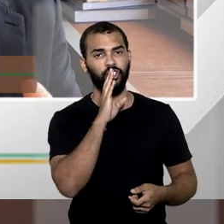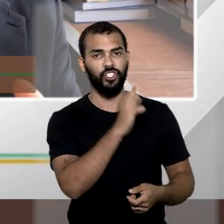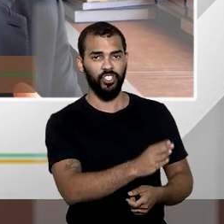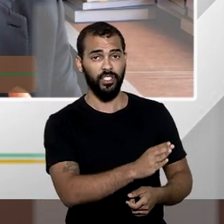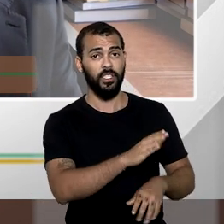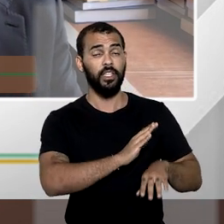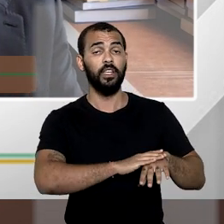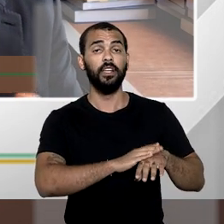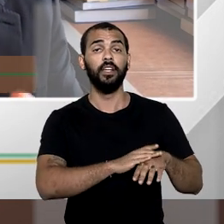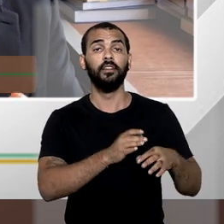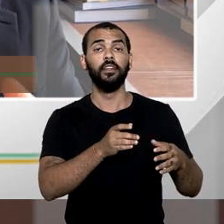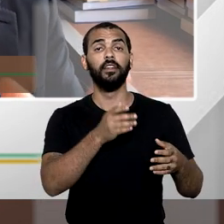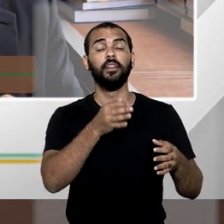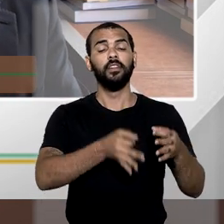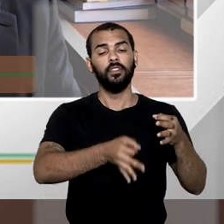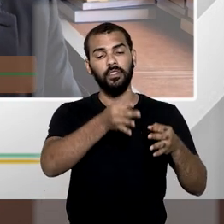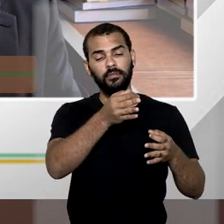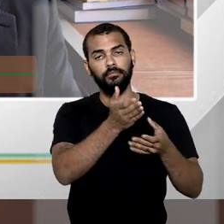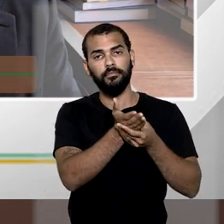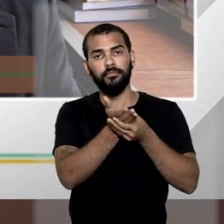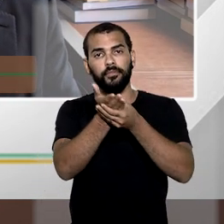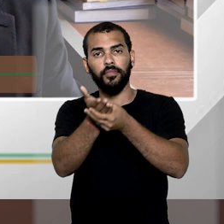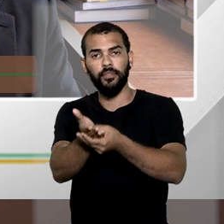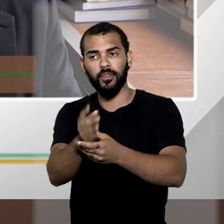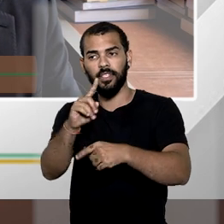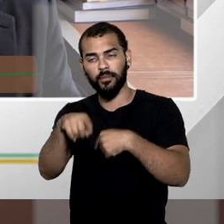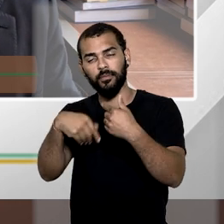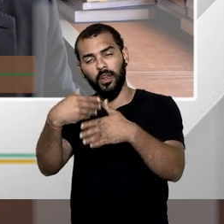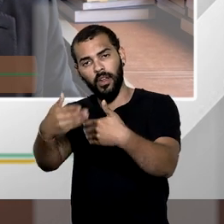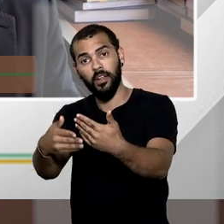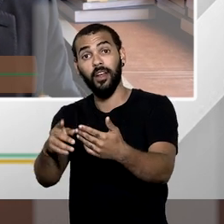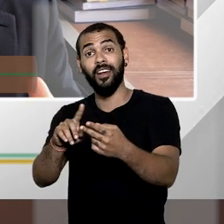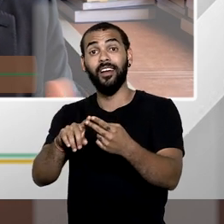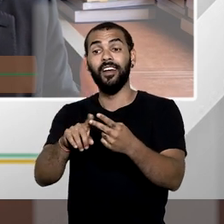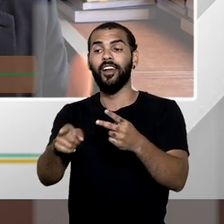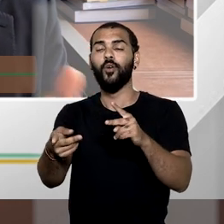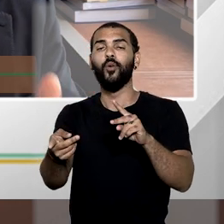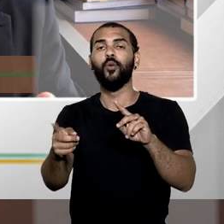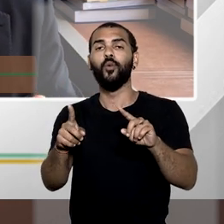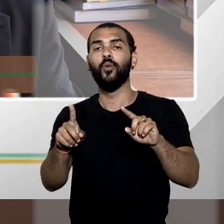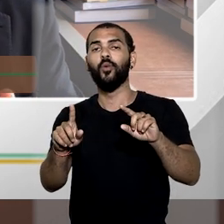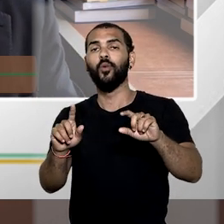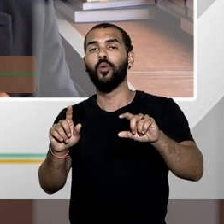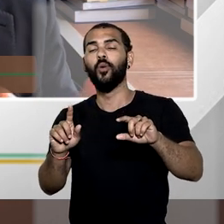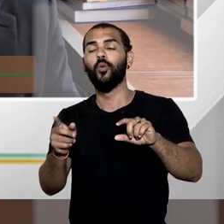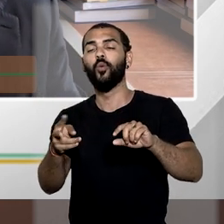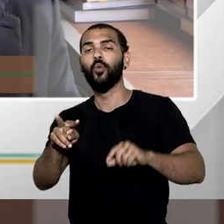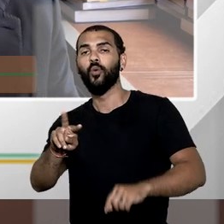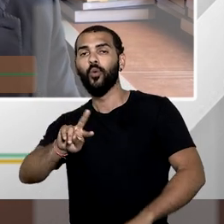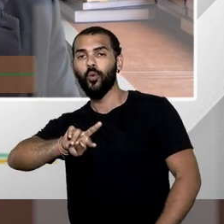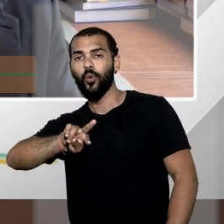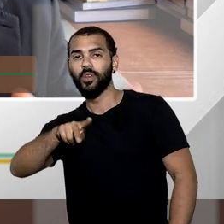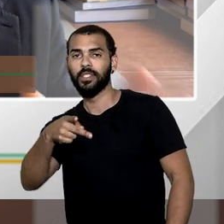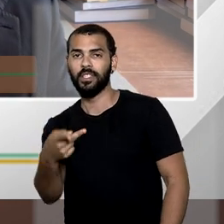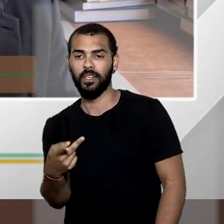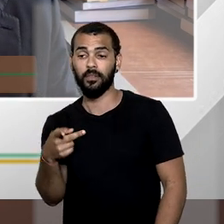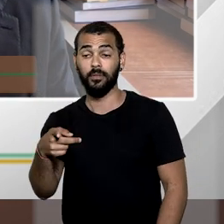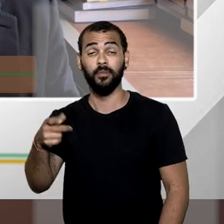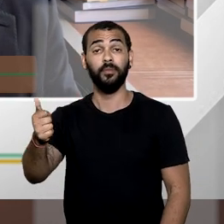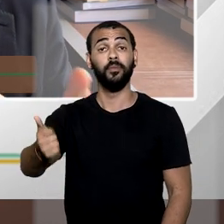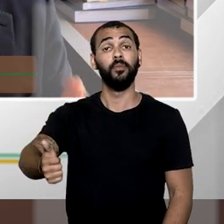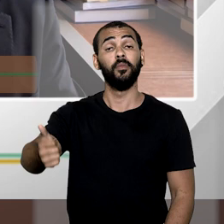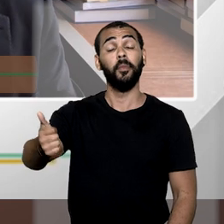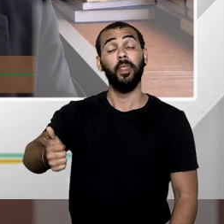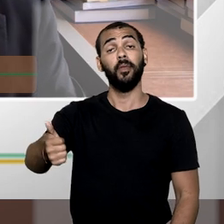ela é ré e essa, uma vez que já existe uma situação de fato consolidada, essa ação se destina a apurar a indenização